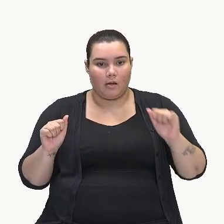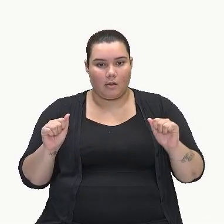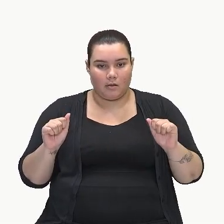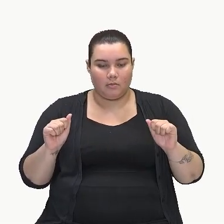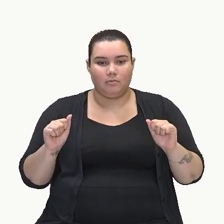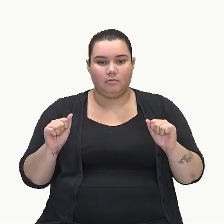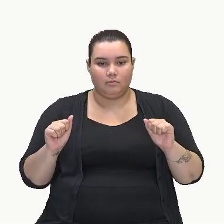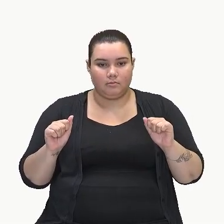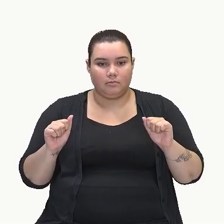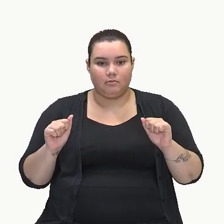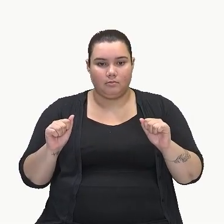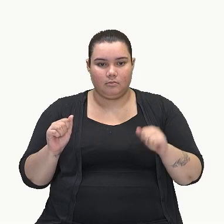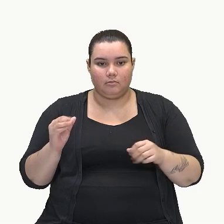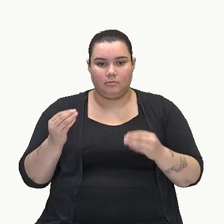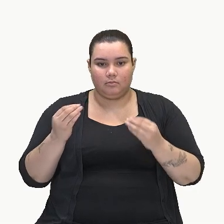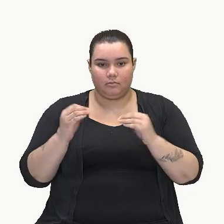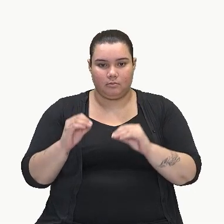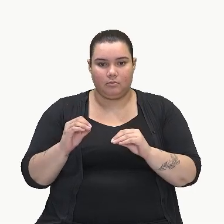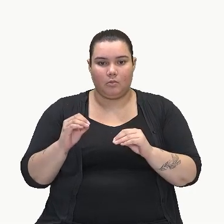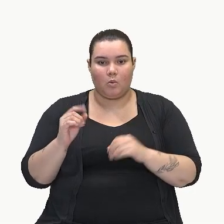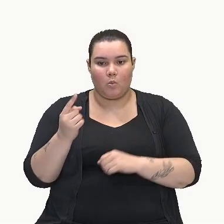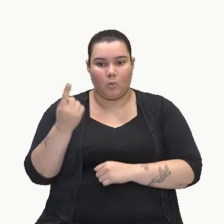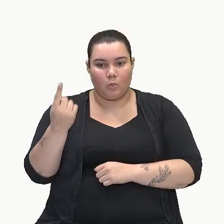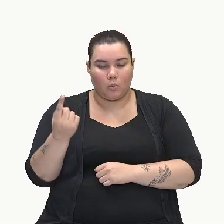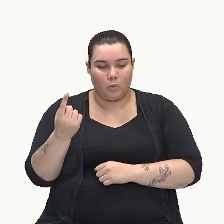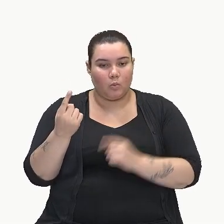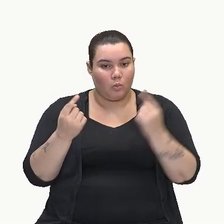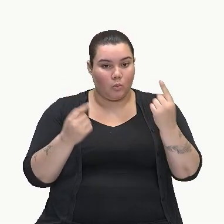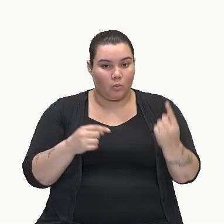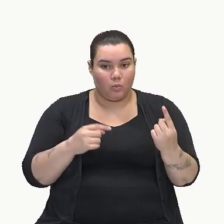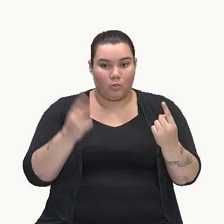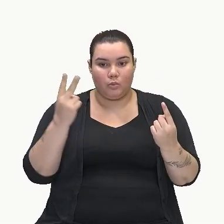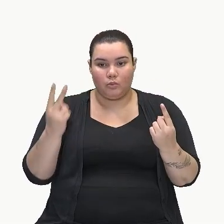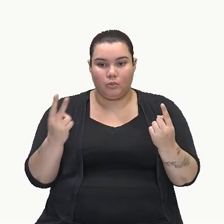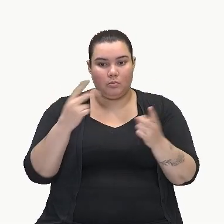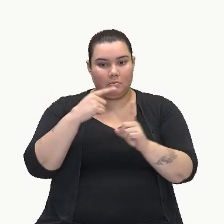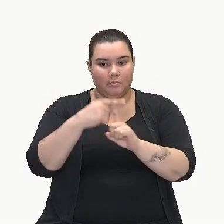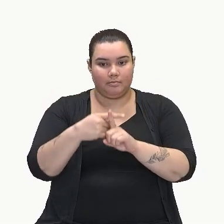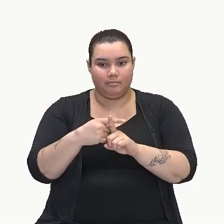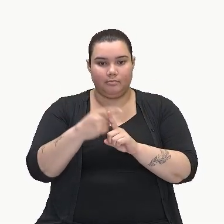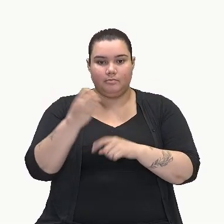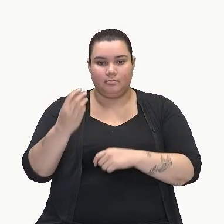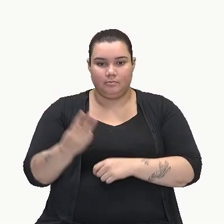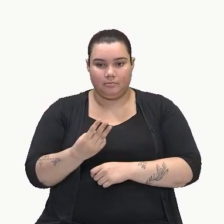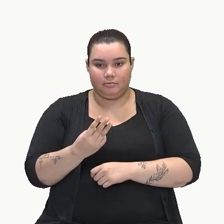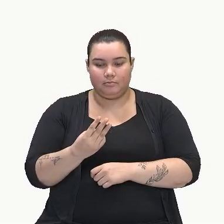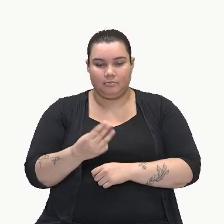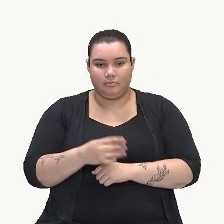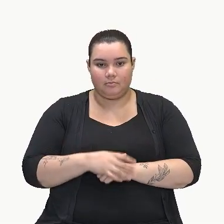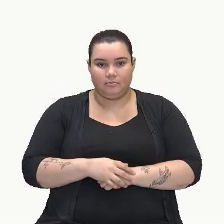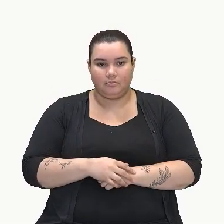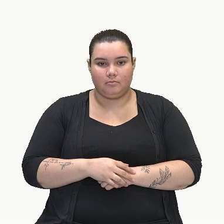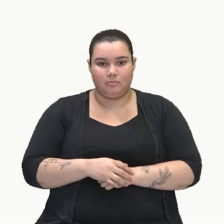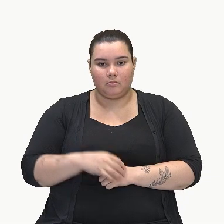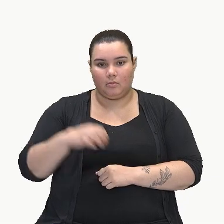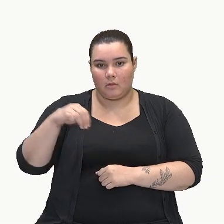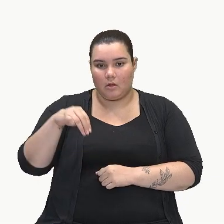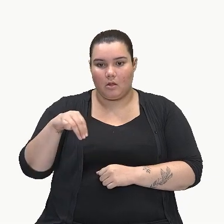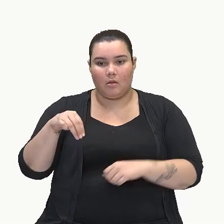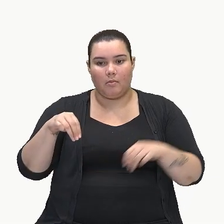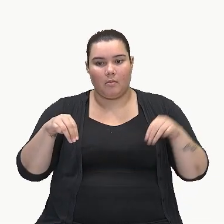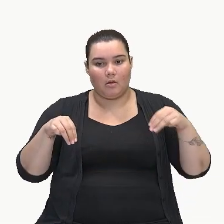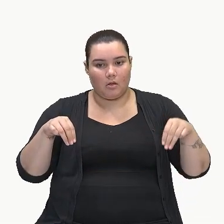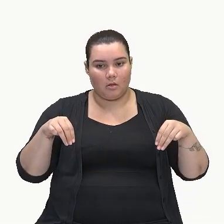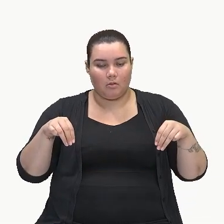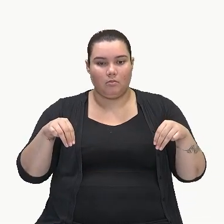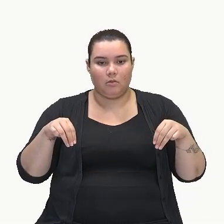A. Aqui não aparece, é 1. Então, 2 mais 1, 3. Aqui tem M e